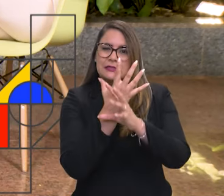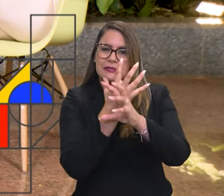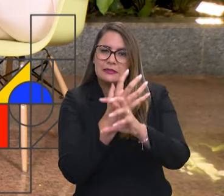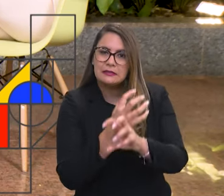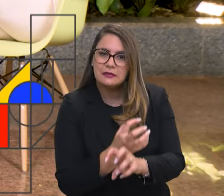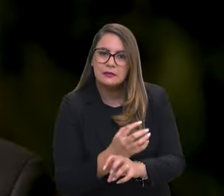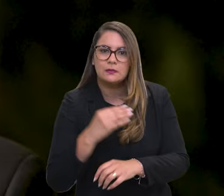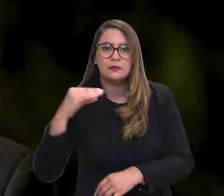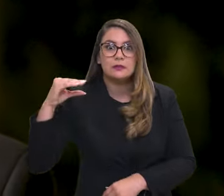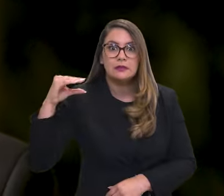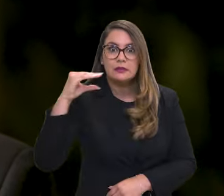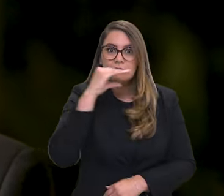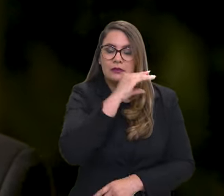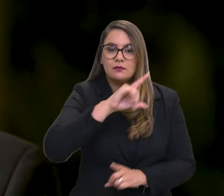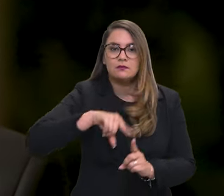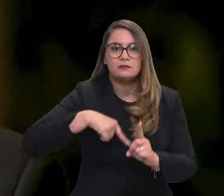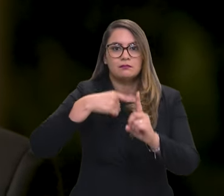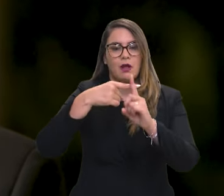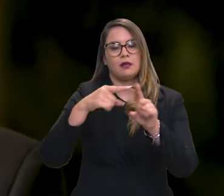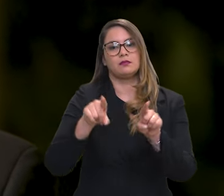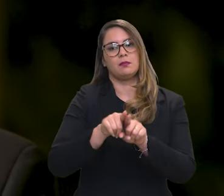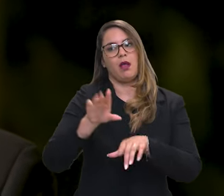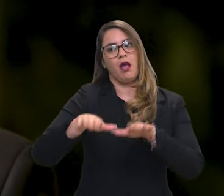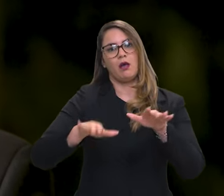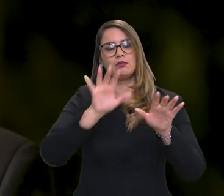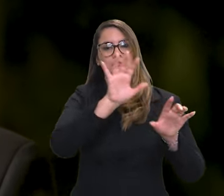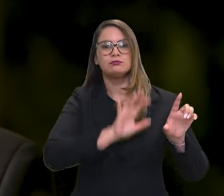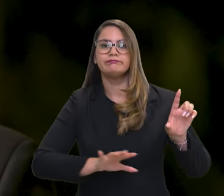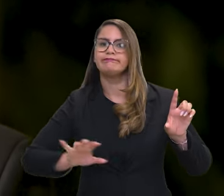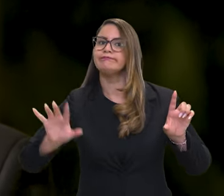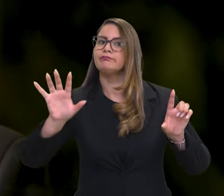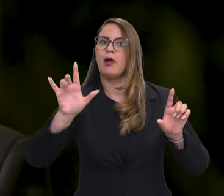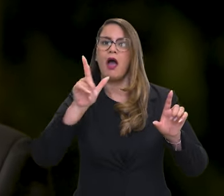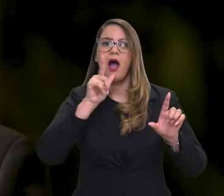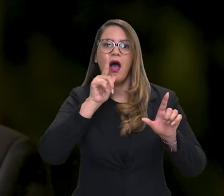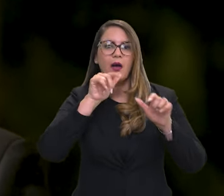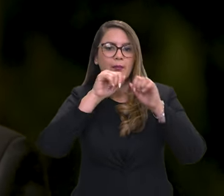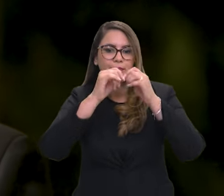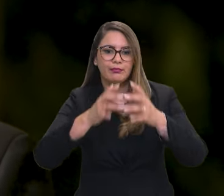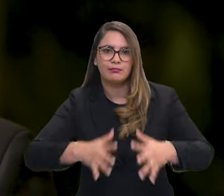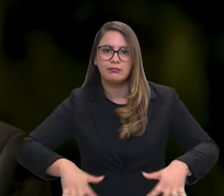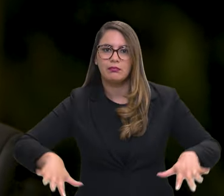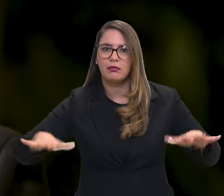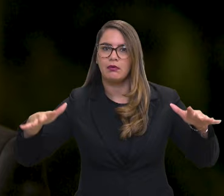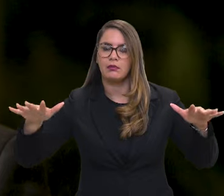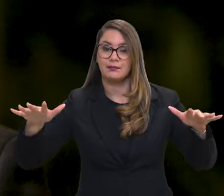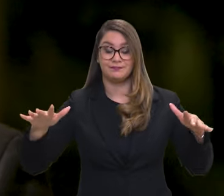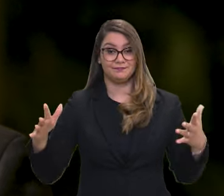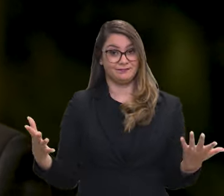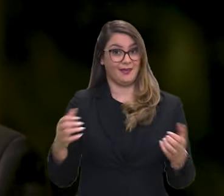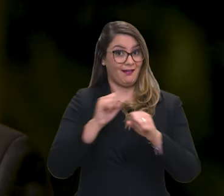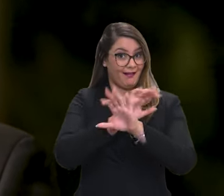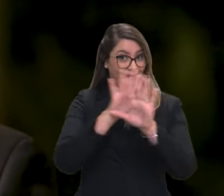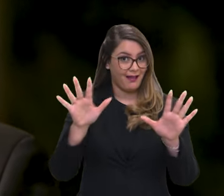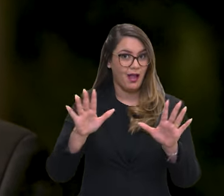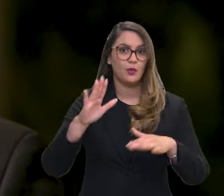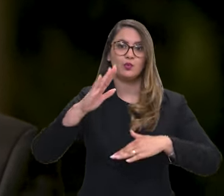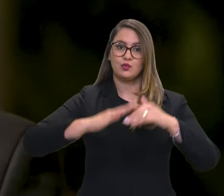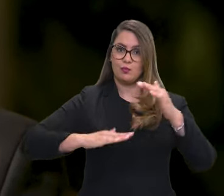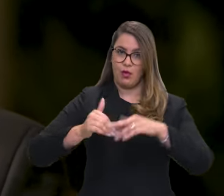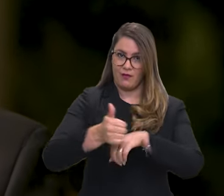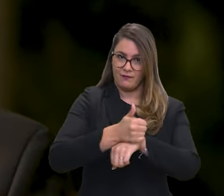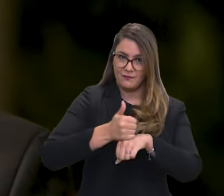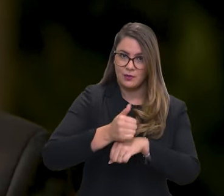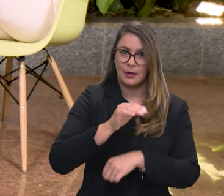ao mesmo tempo que algumas regiões do Brasil estão embaixo da água. Então eu não tenho dúvida que nossos brigadistas passarão a ser cada vez mais